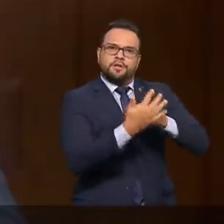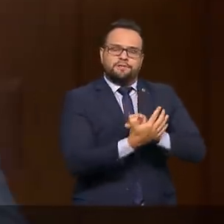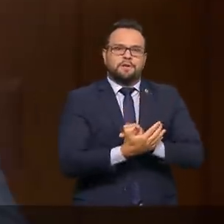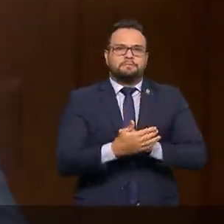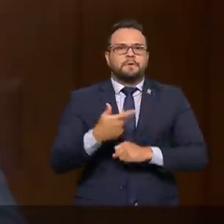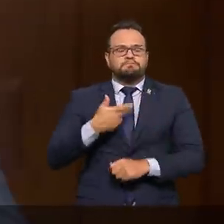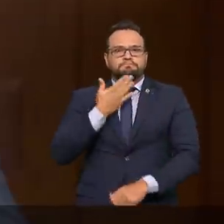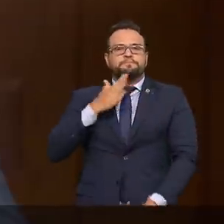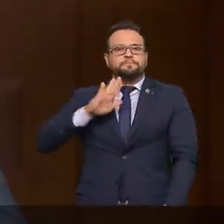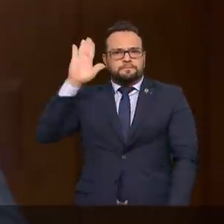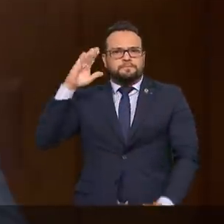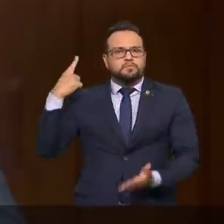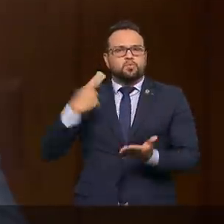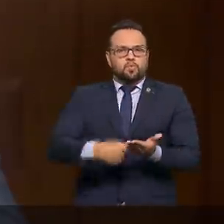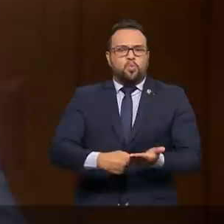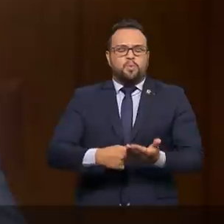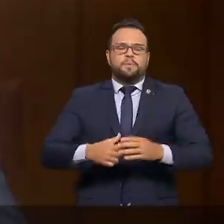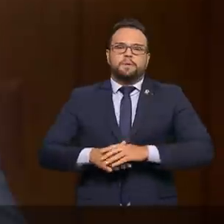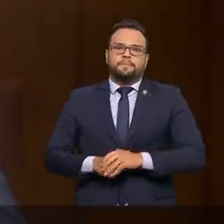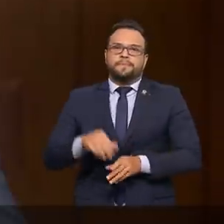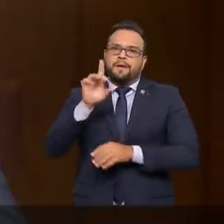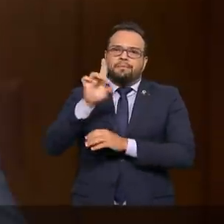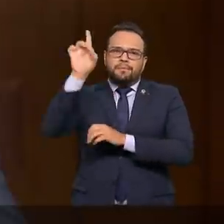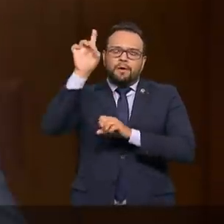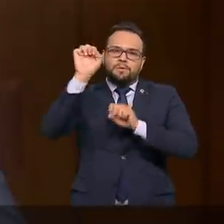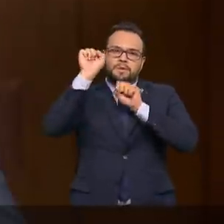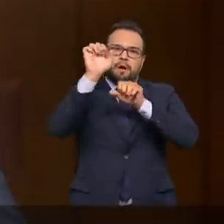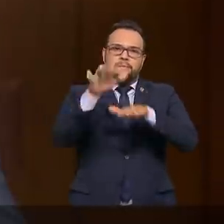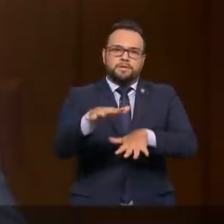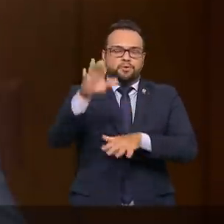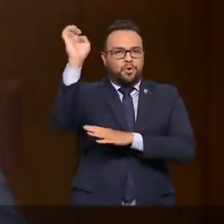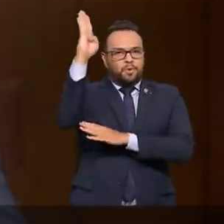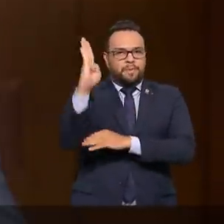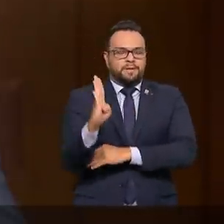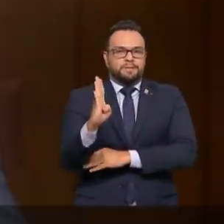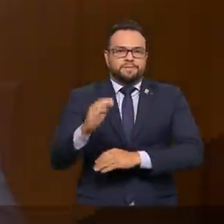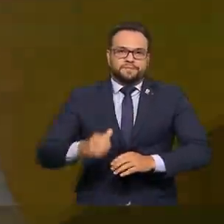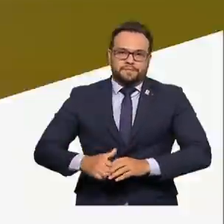a missão e vamos cumpri-la. Deus abençoe o nosso Brasil.